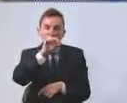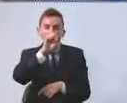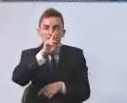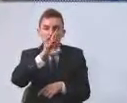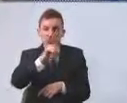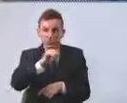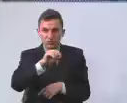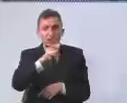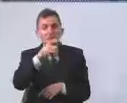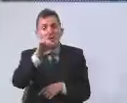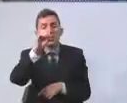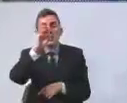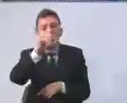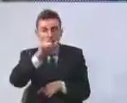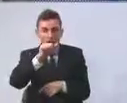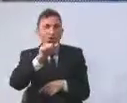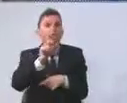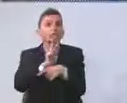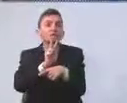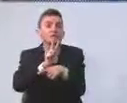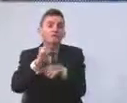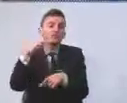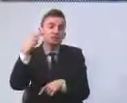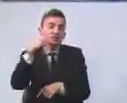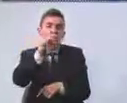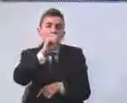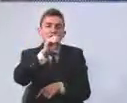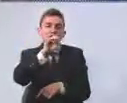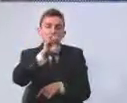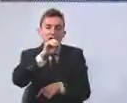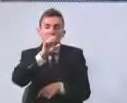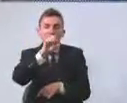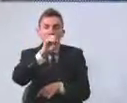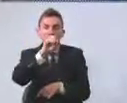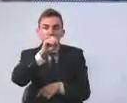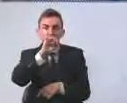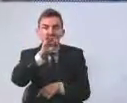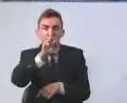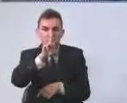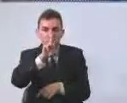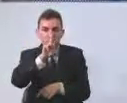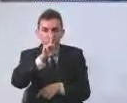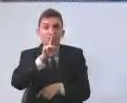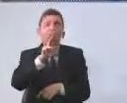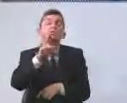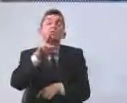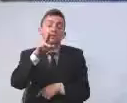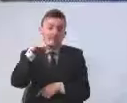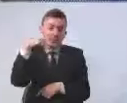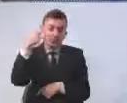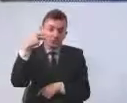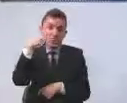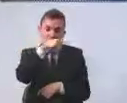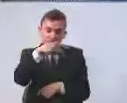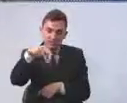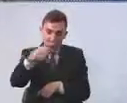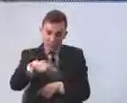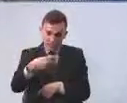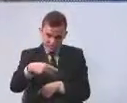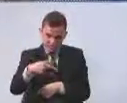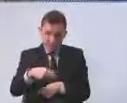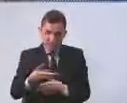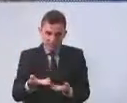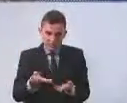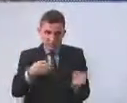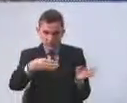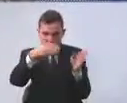representando o vereador Eduardo Soutu, vereador que é presidente também desta casa. Neste momento, antes